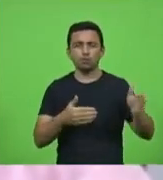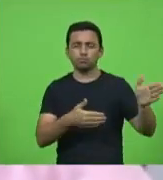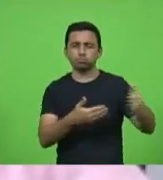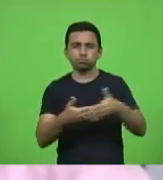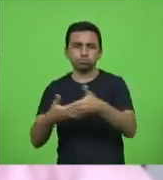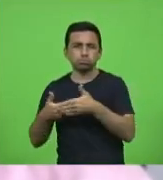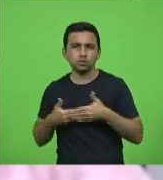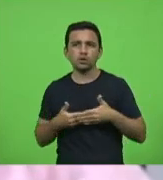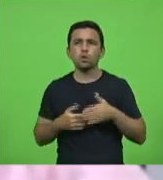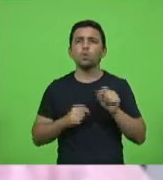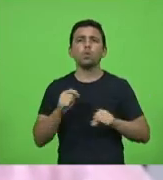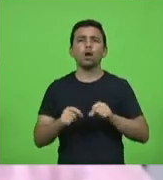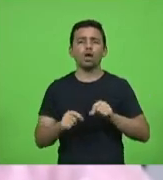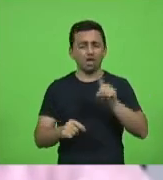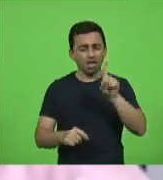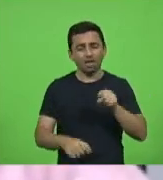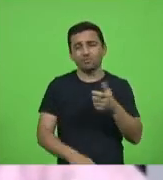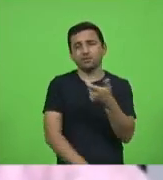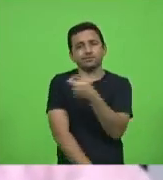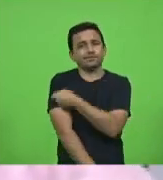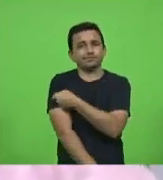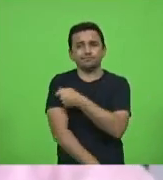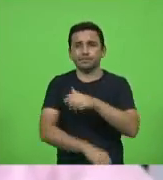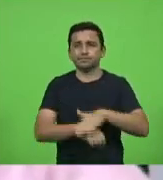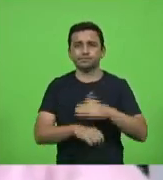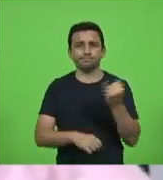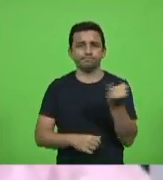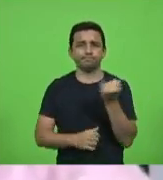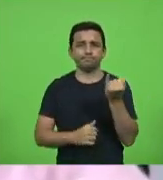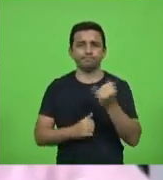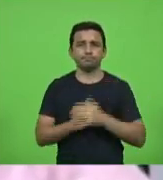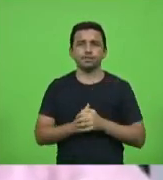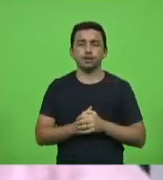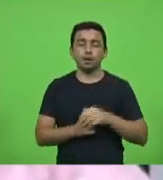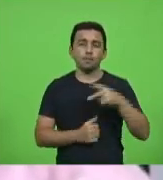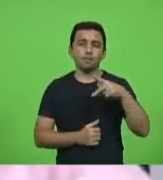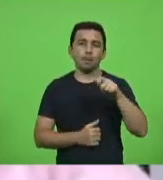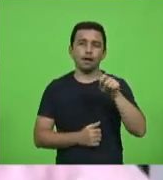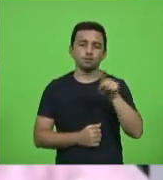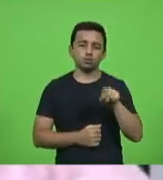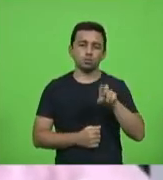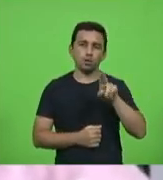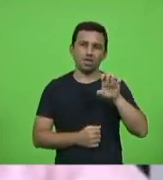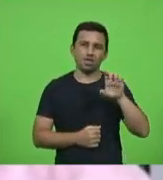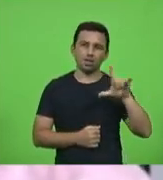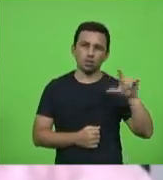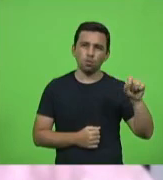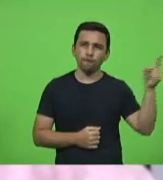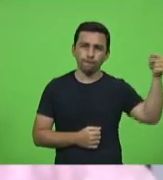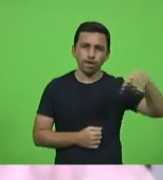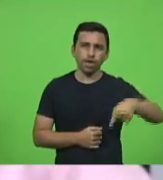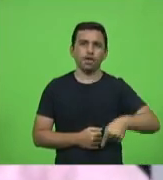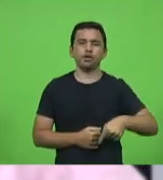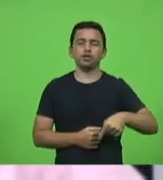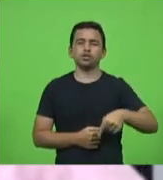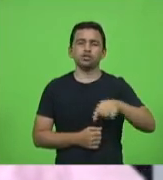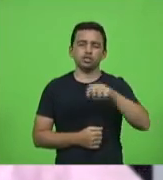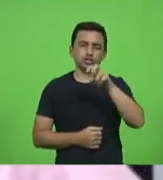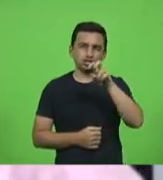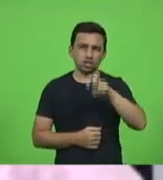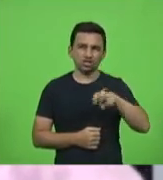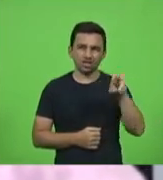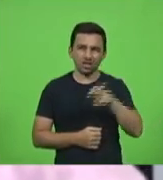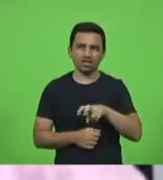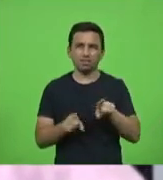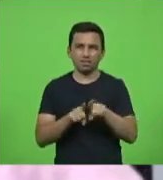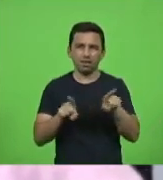tudo, é vacina. O Pazuello vai vir a Xancherê e Chapecó, sexta-feira,